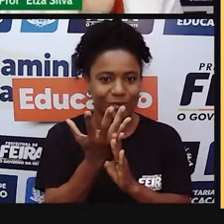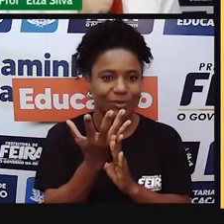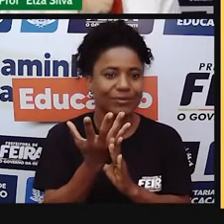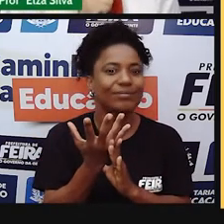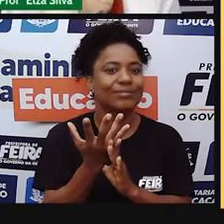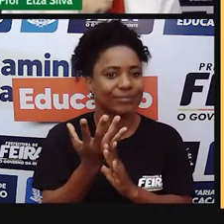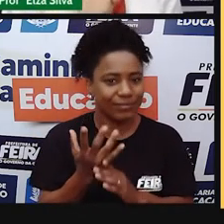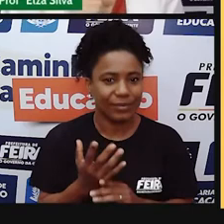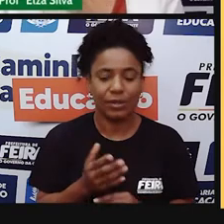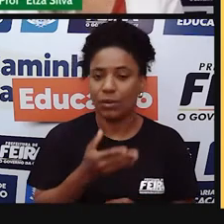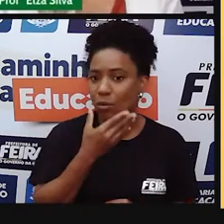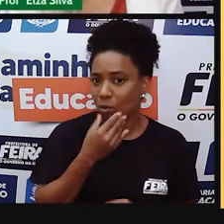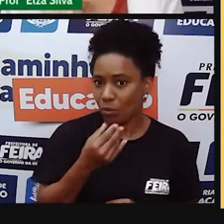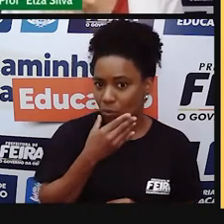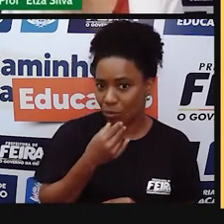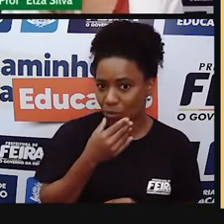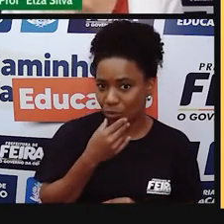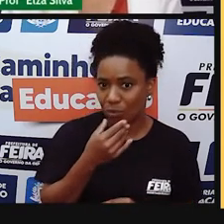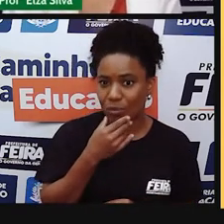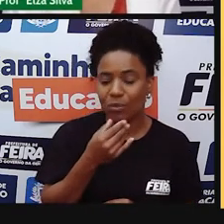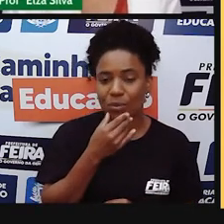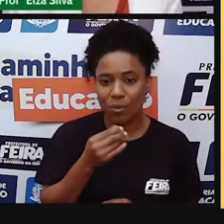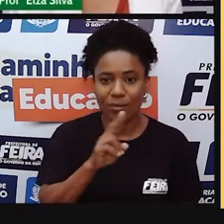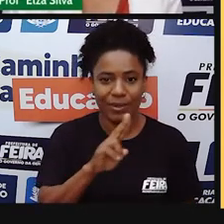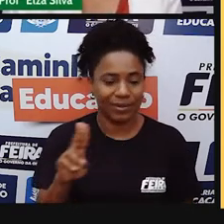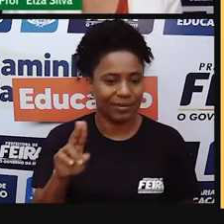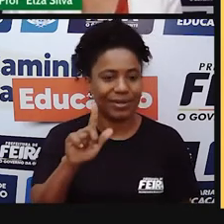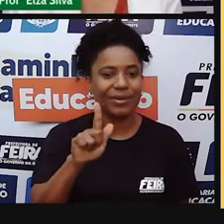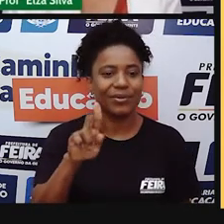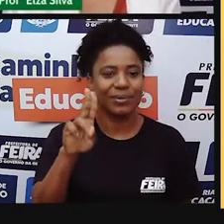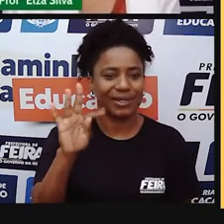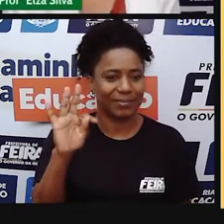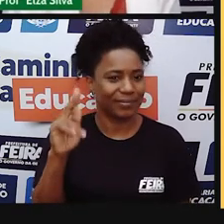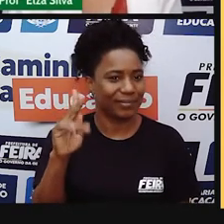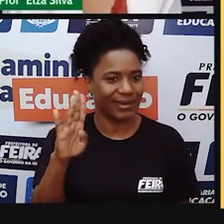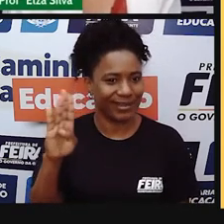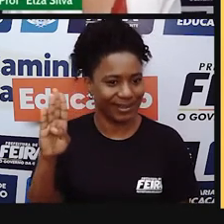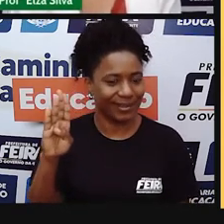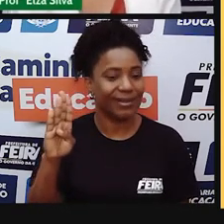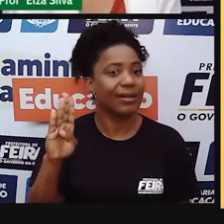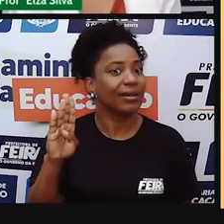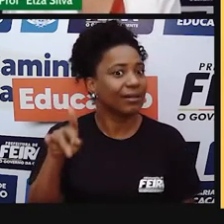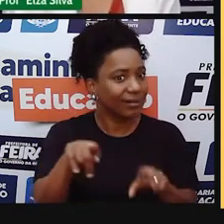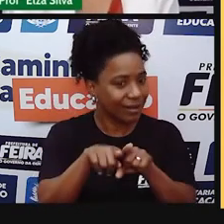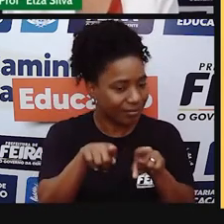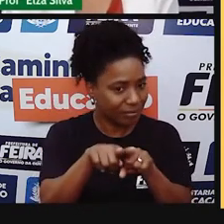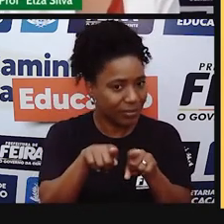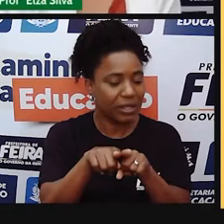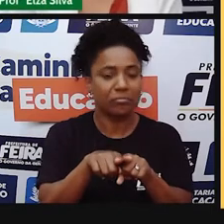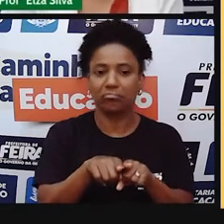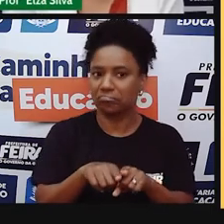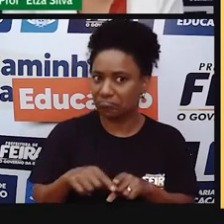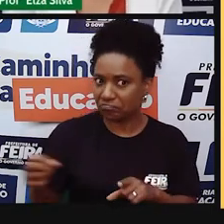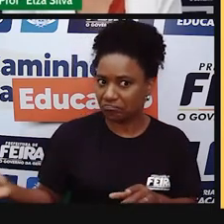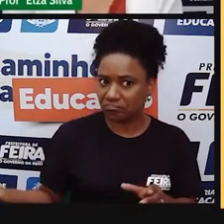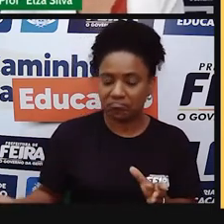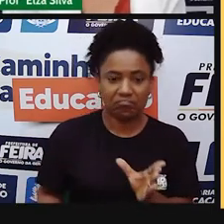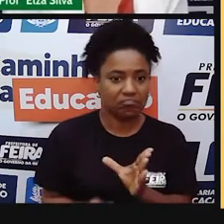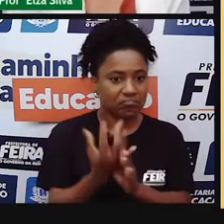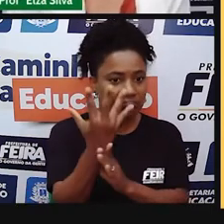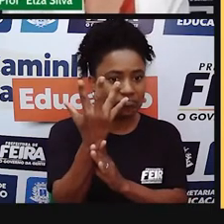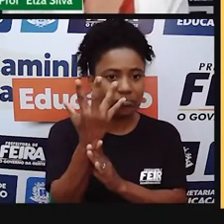um cara chamado Jonas Gutenberg revolucionou. De que maneira ele